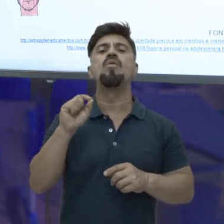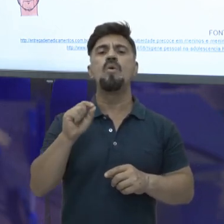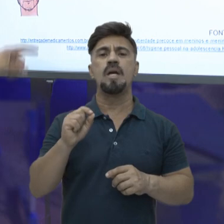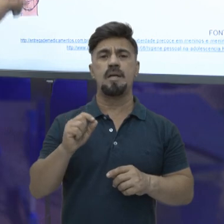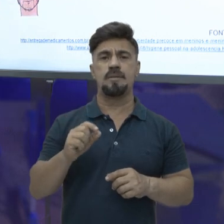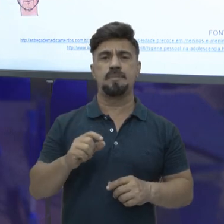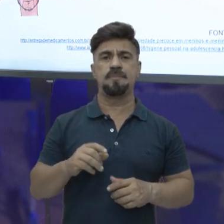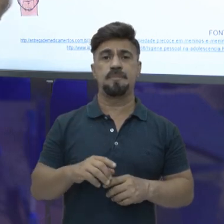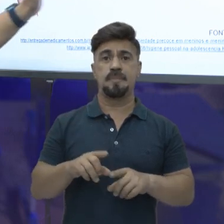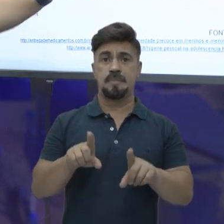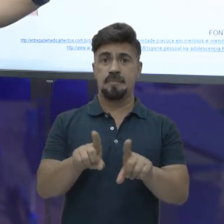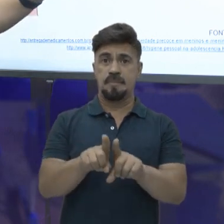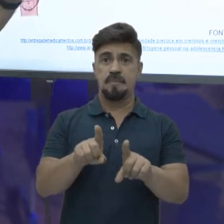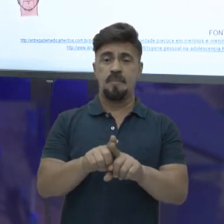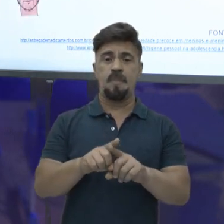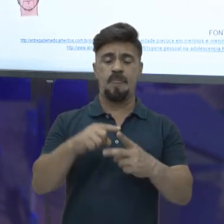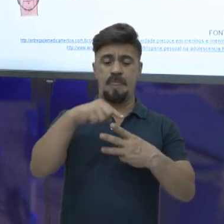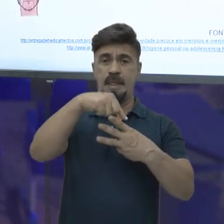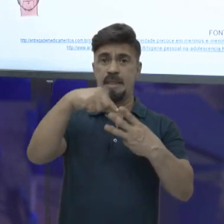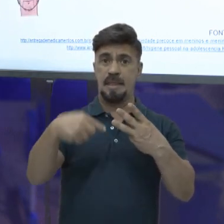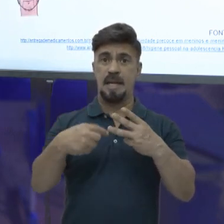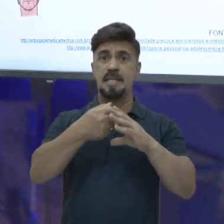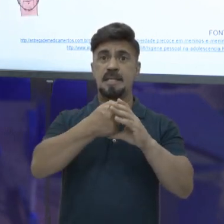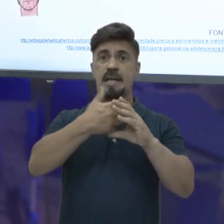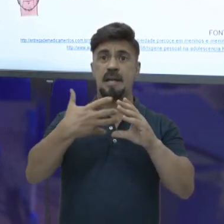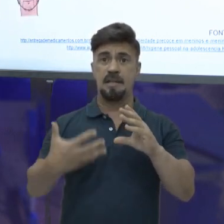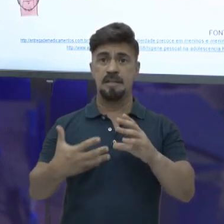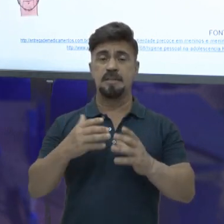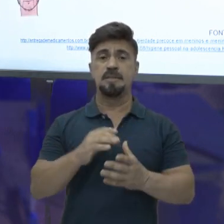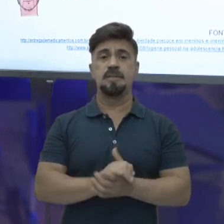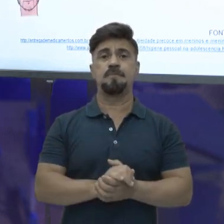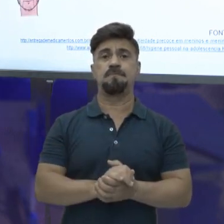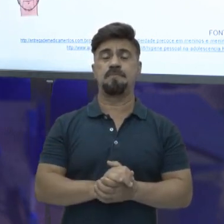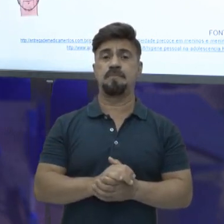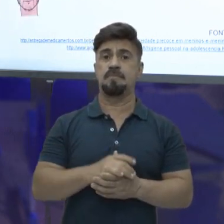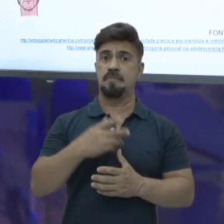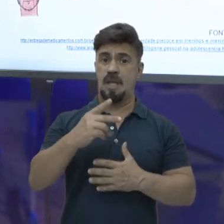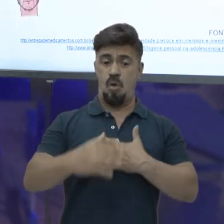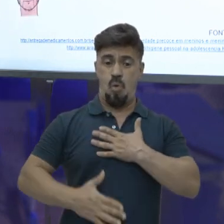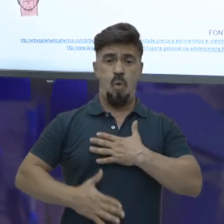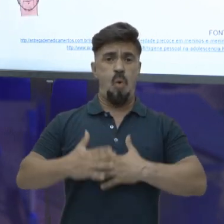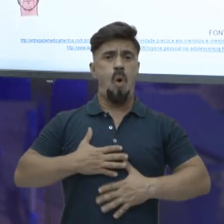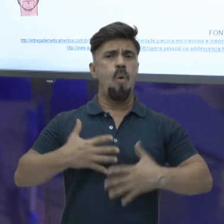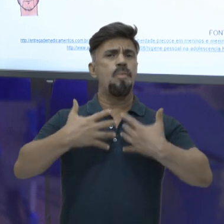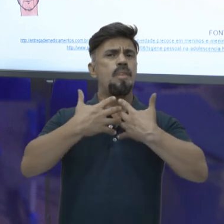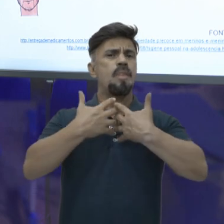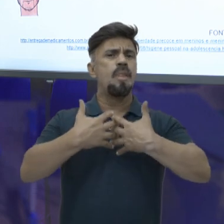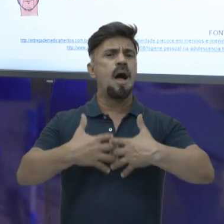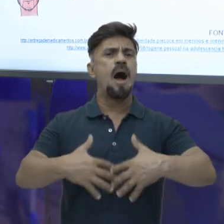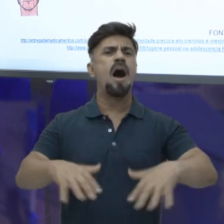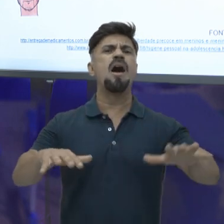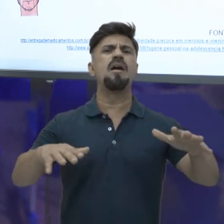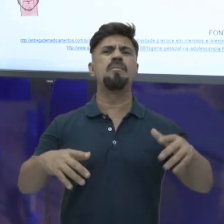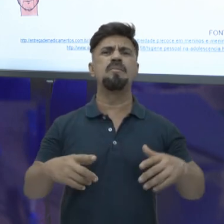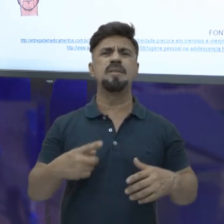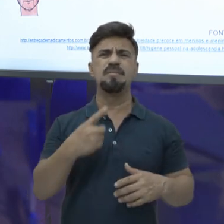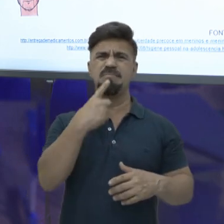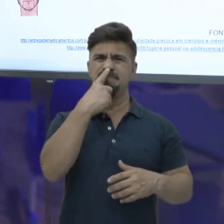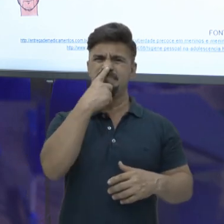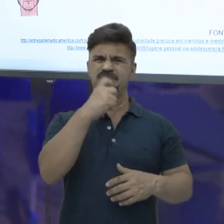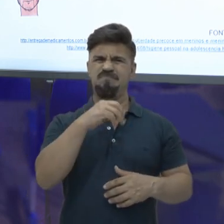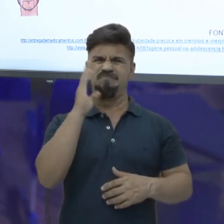puberdade? É sobre essas três características aqui. O seu corpo, naturalmente, ele vai exalar um cheirinho